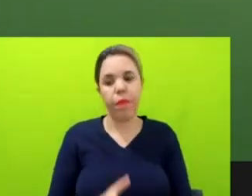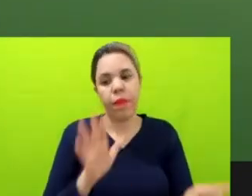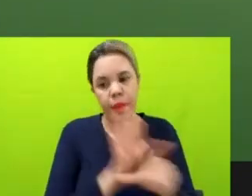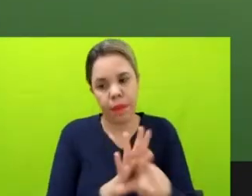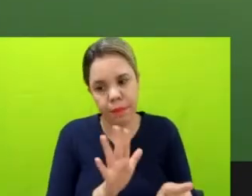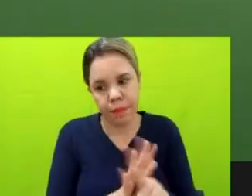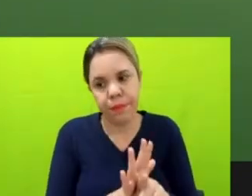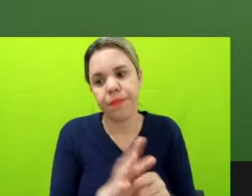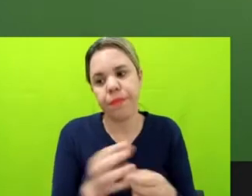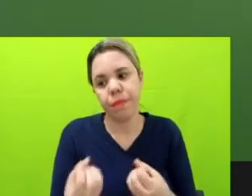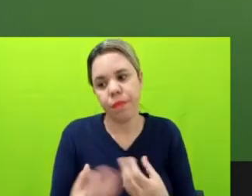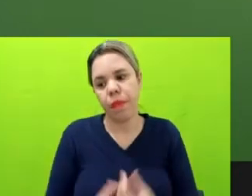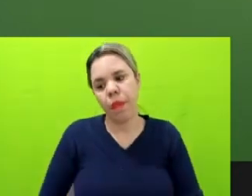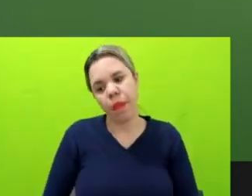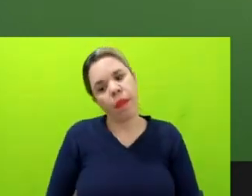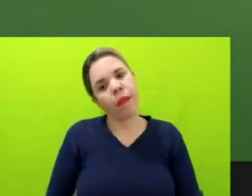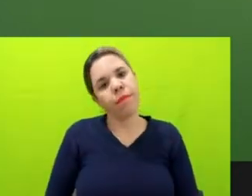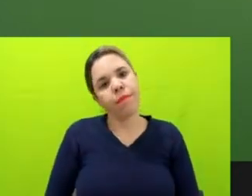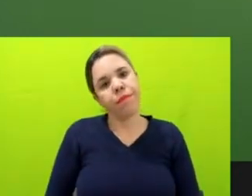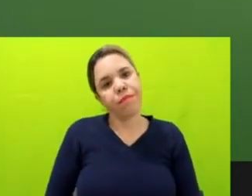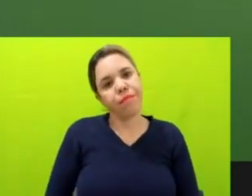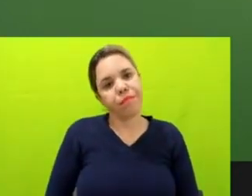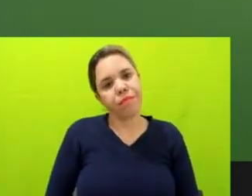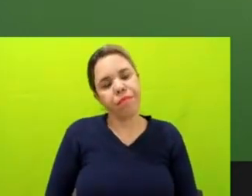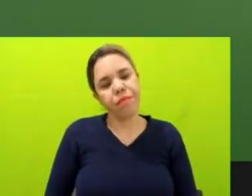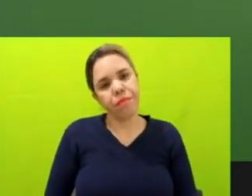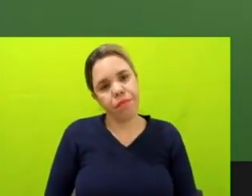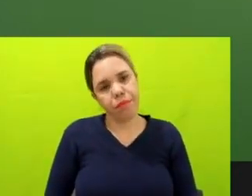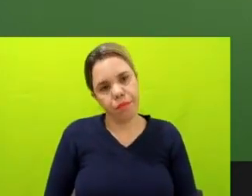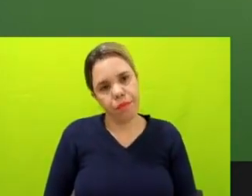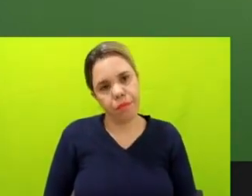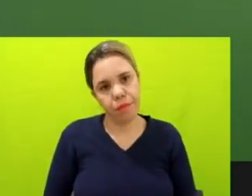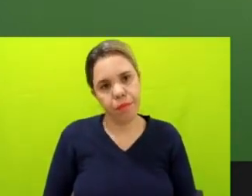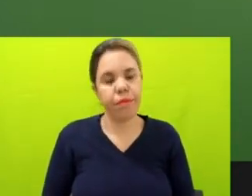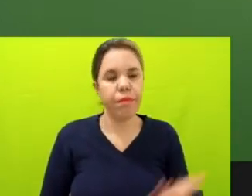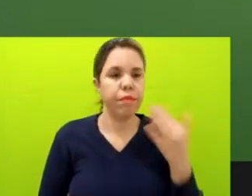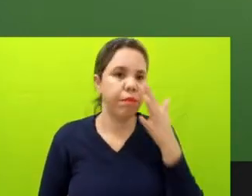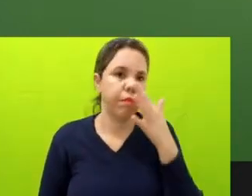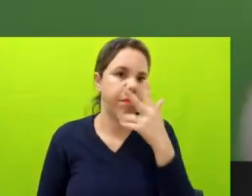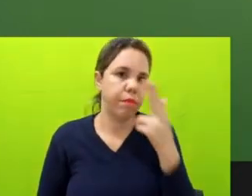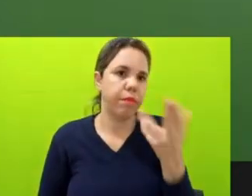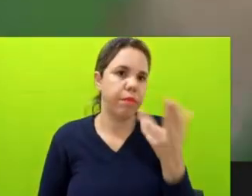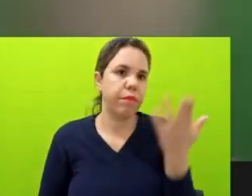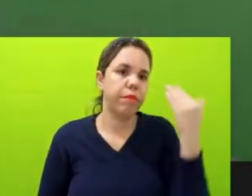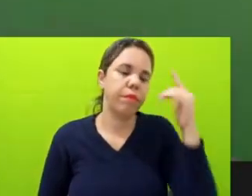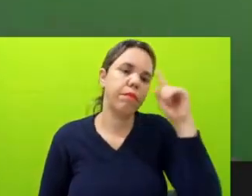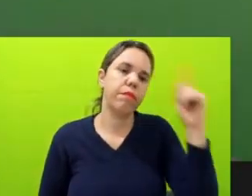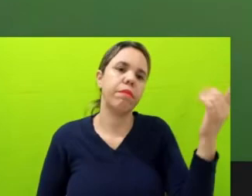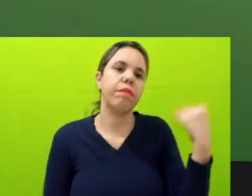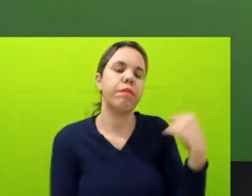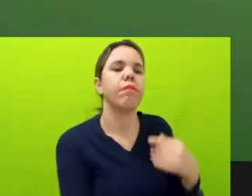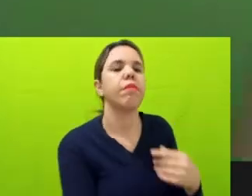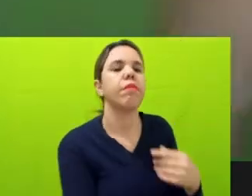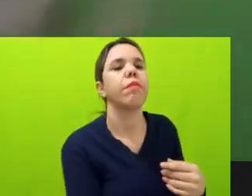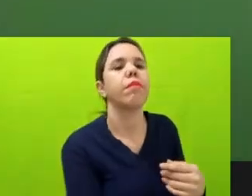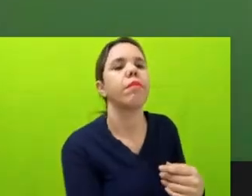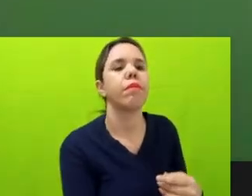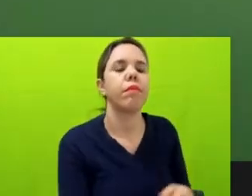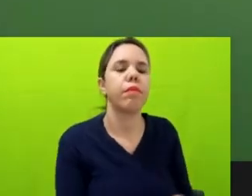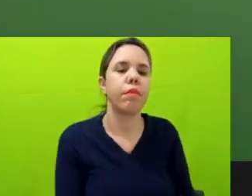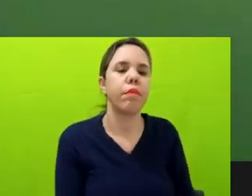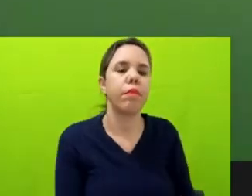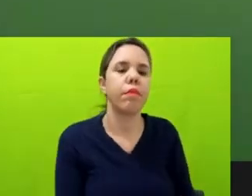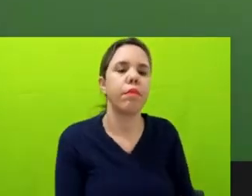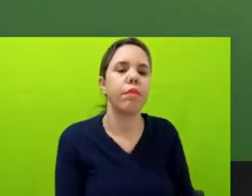E aí, por incrível que pareça, um dia nós estávamos aguardando essas informações, a matéria, a primeira matéria já tinha saído, isso já era a